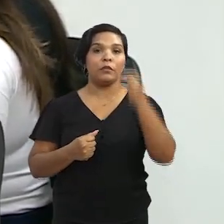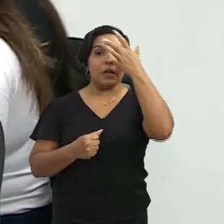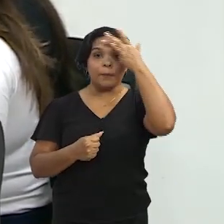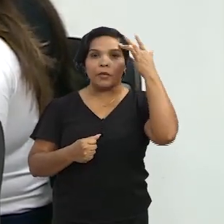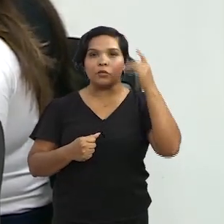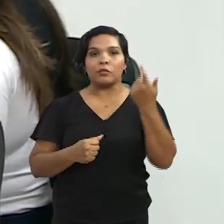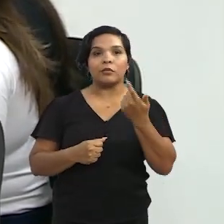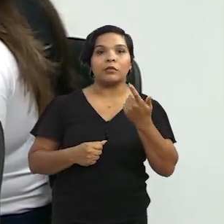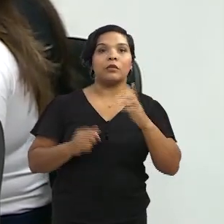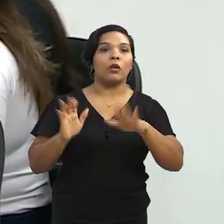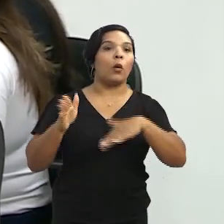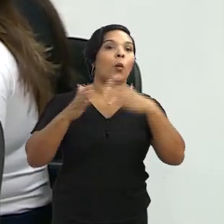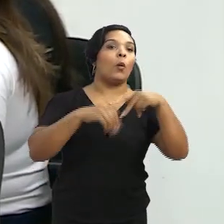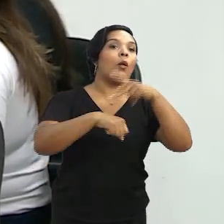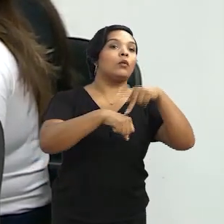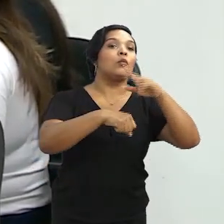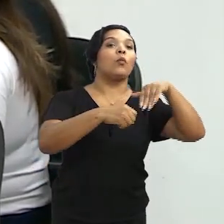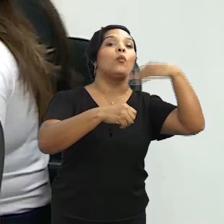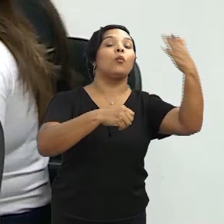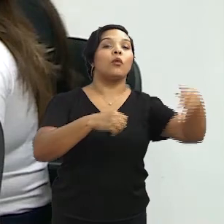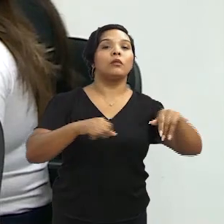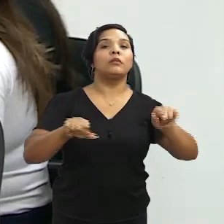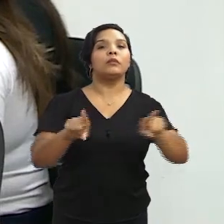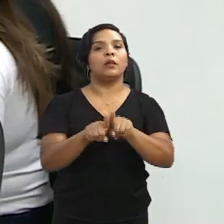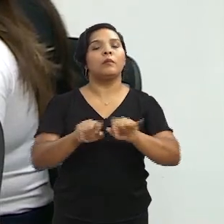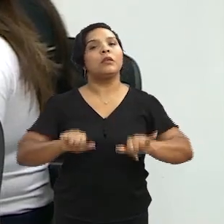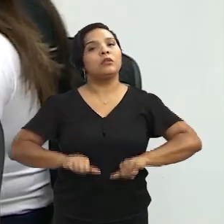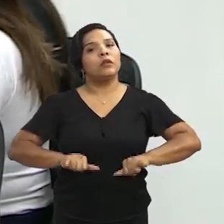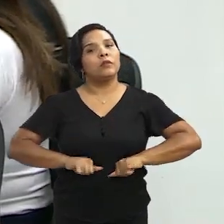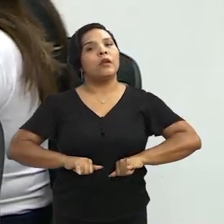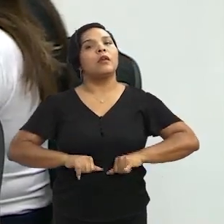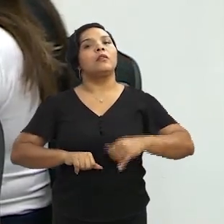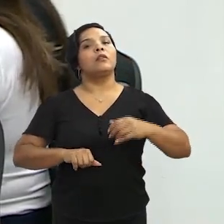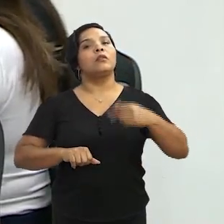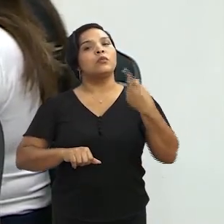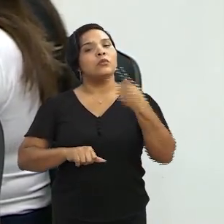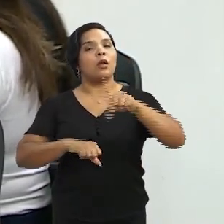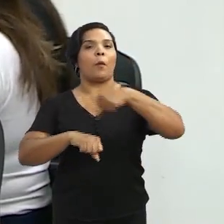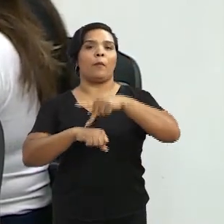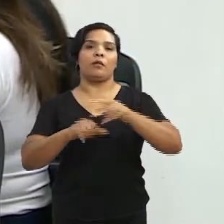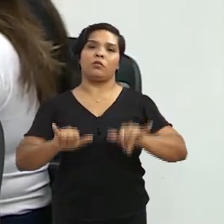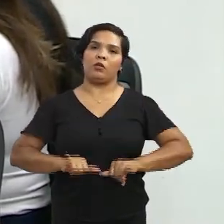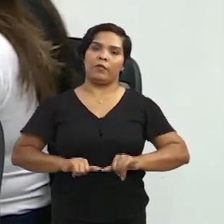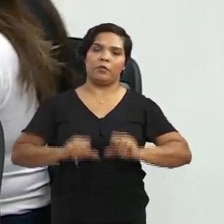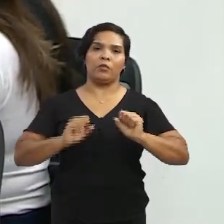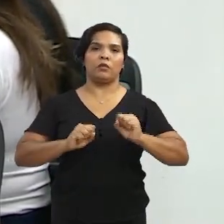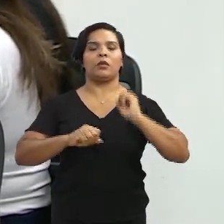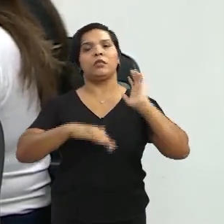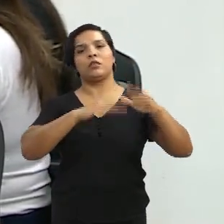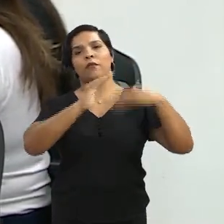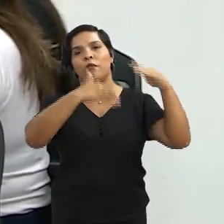pessoas do outro lado do mundo estão sofrendo com aquilo que o seu país também está sofrendo. Então, você poder se envolver